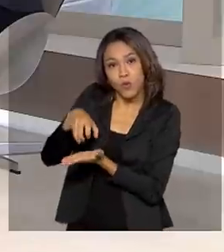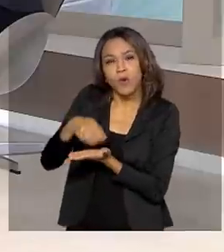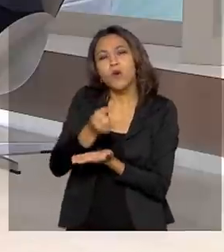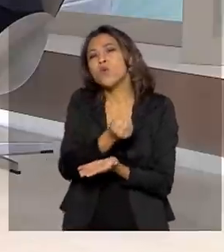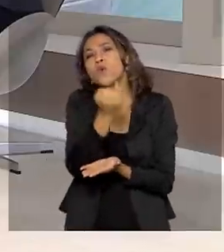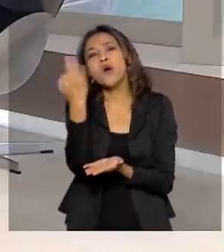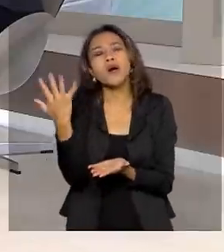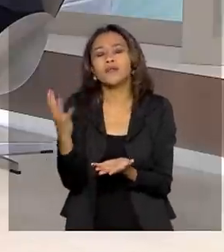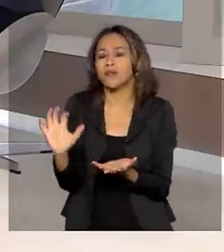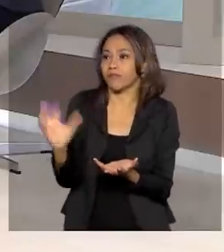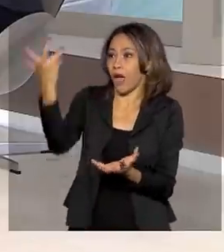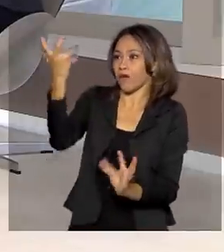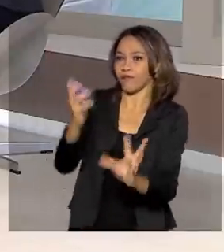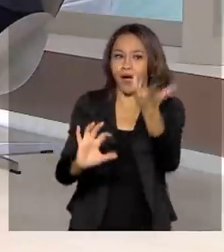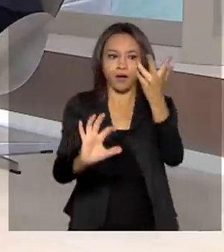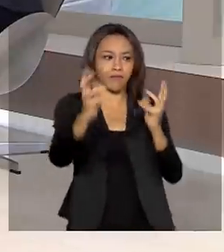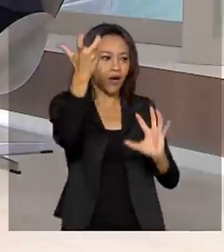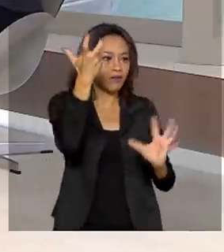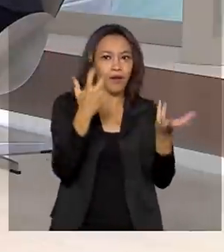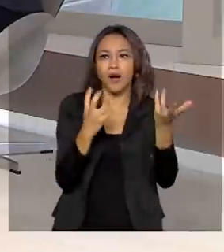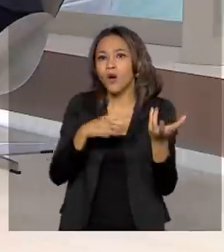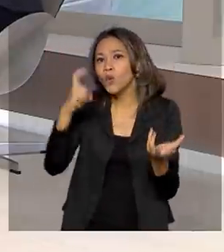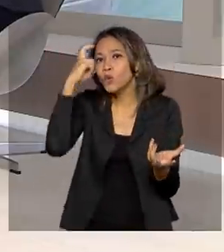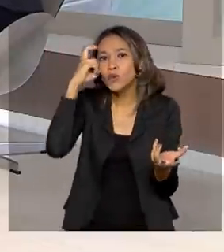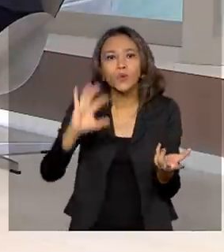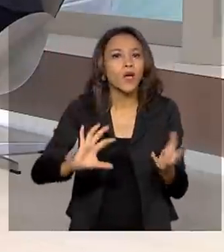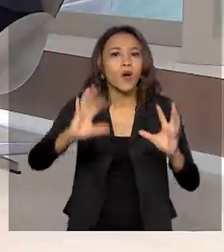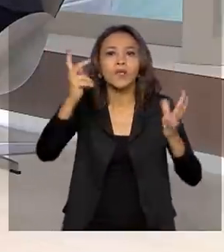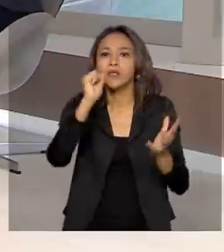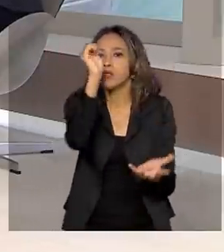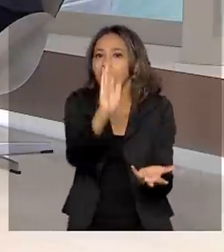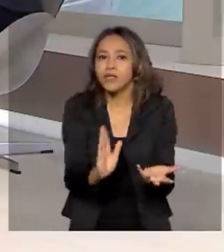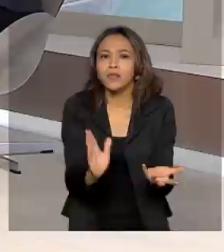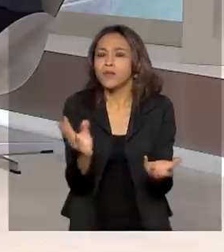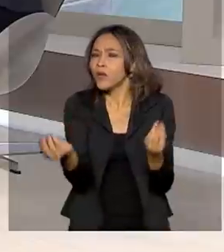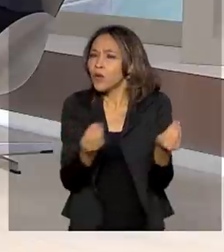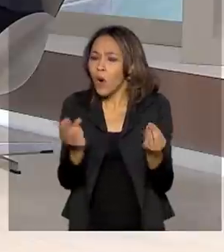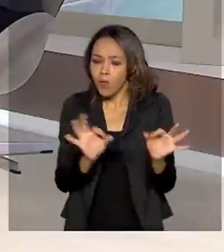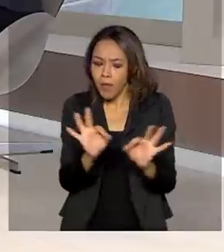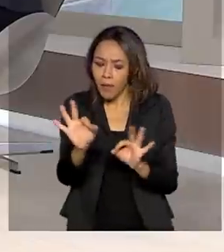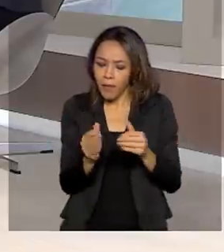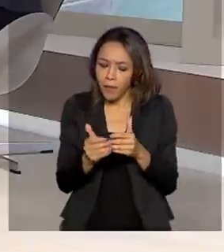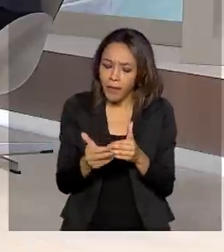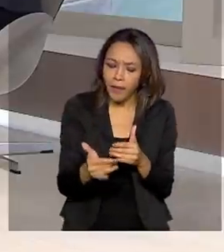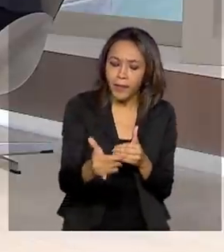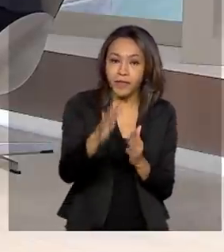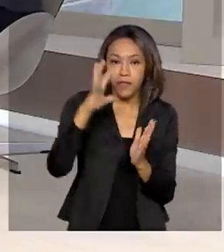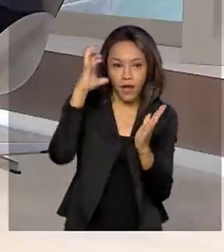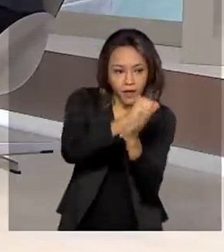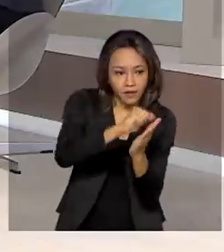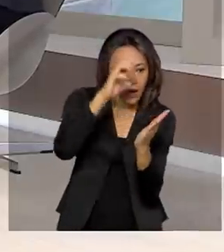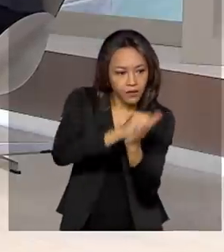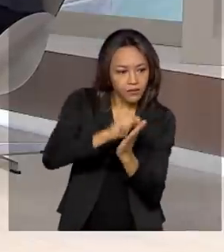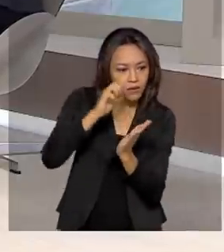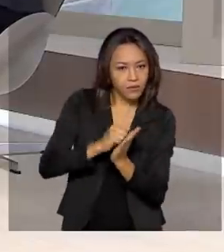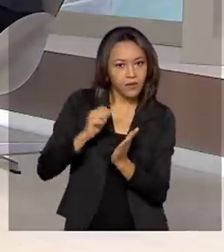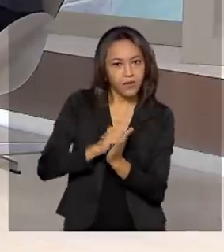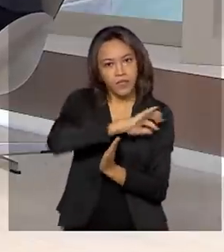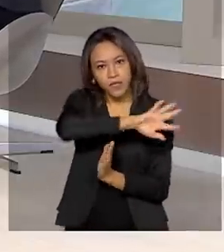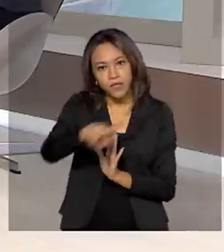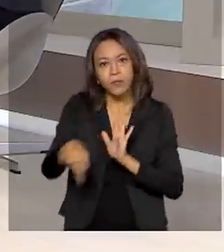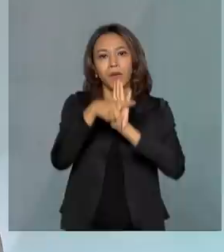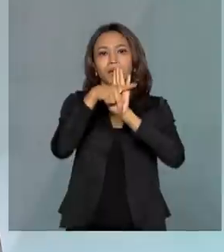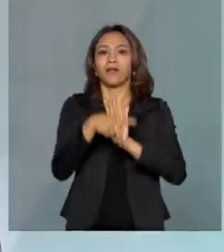culturais hoje nós temos com patrimônio imaterial, e quais são as perspectivas de próximas serem elencadas com patrimônio